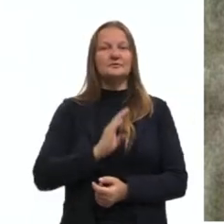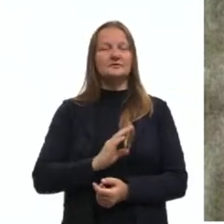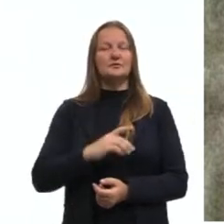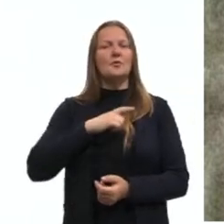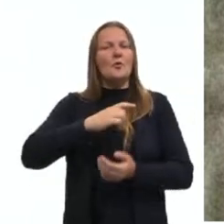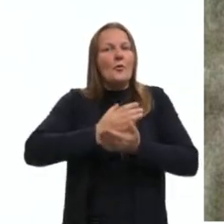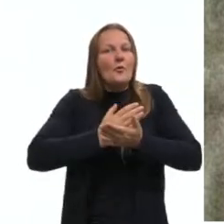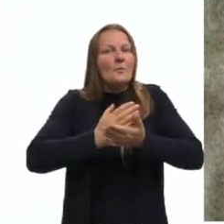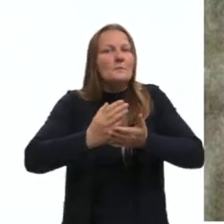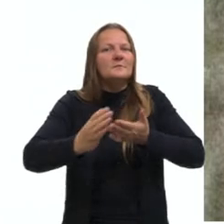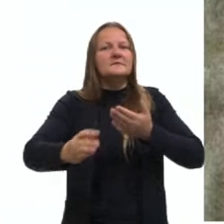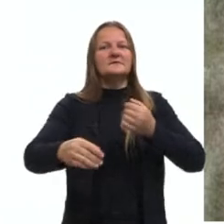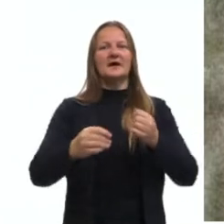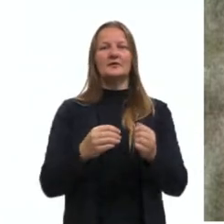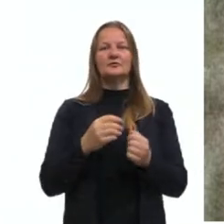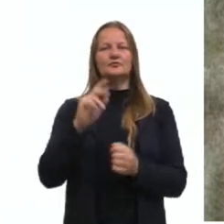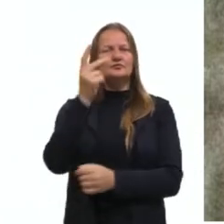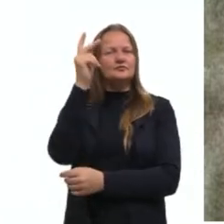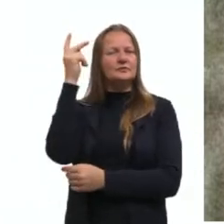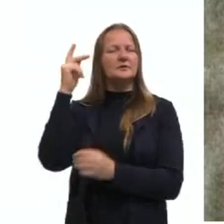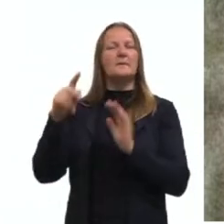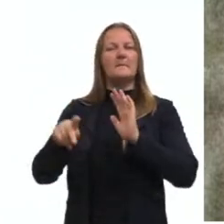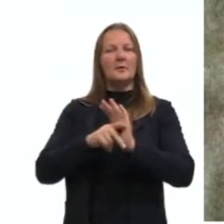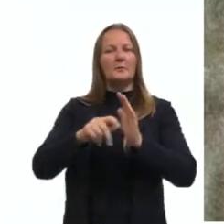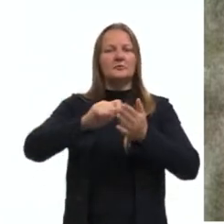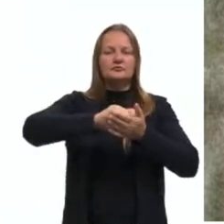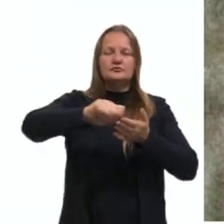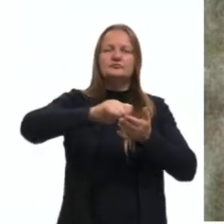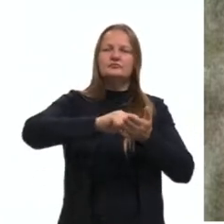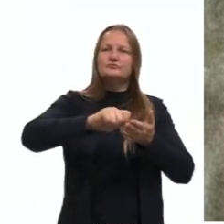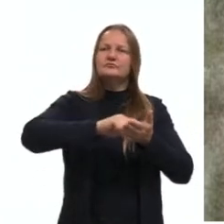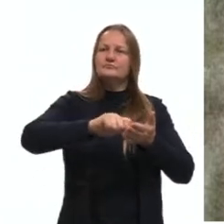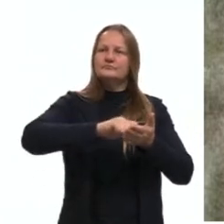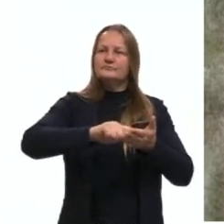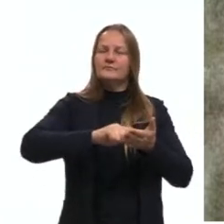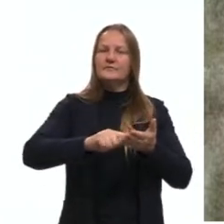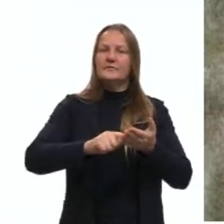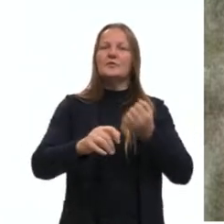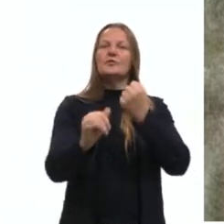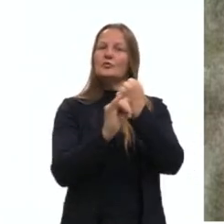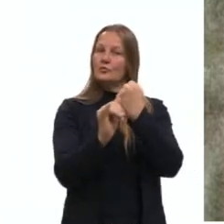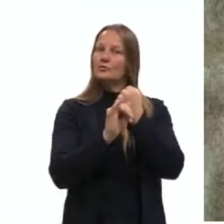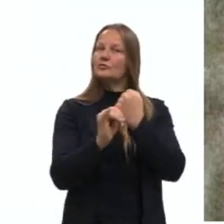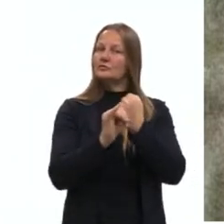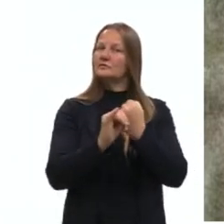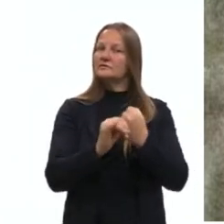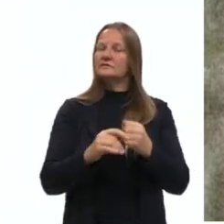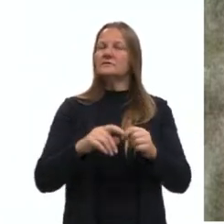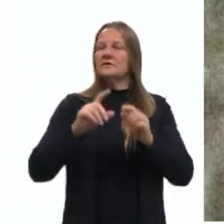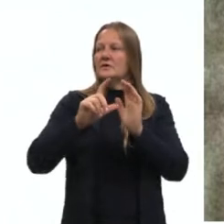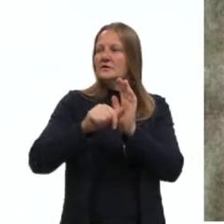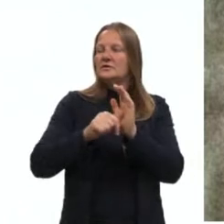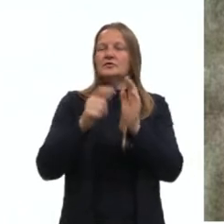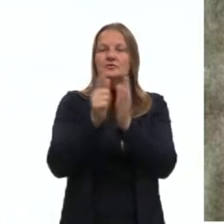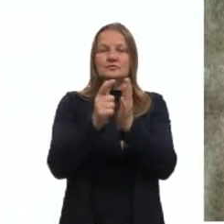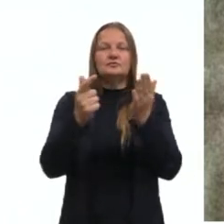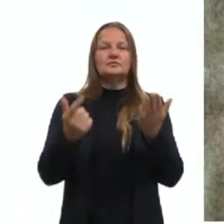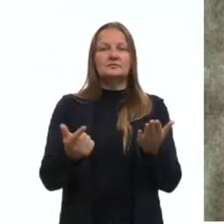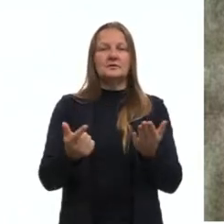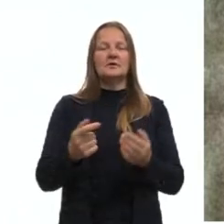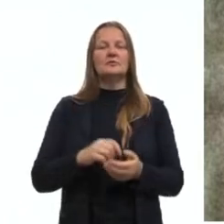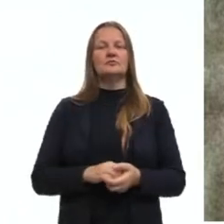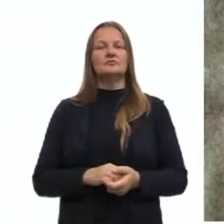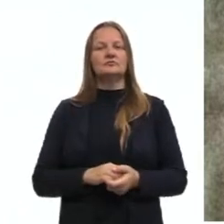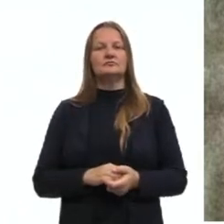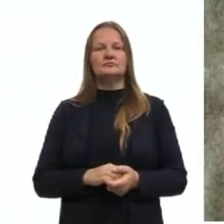começaram as suas histórias de escritores como cronistas em jornais. Ou,